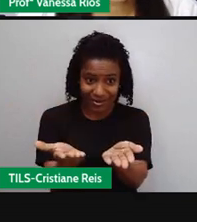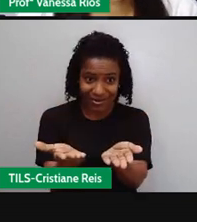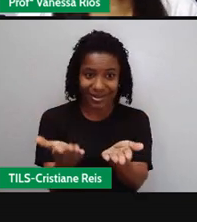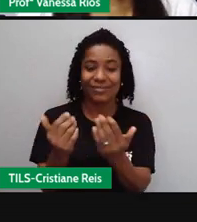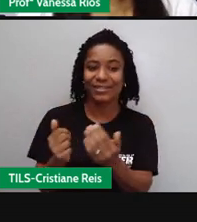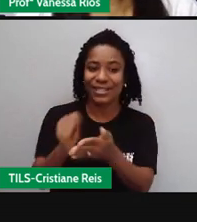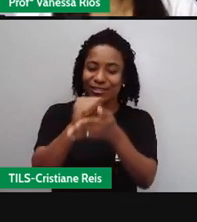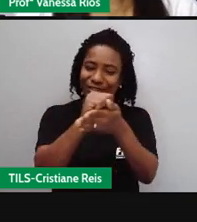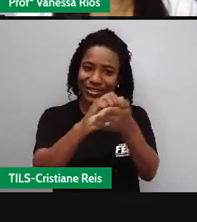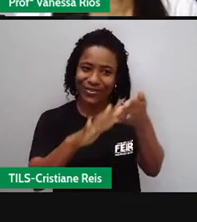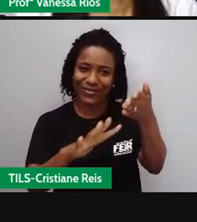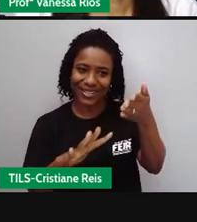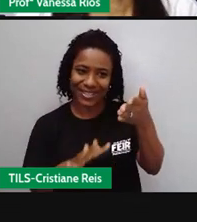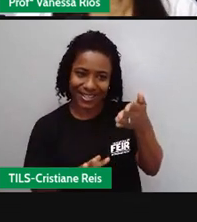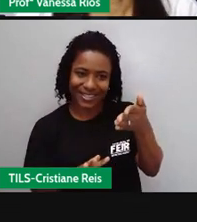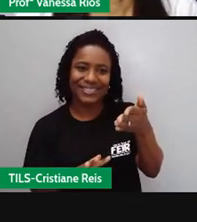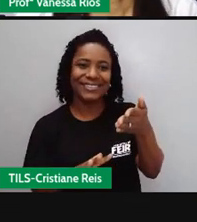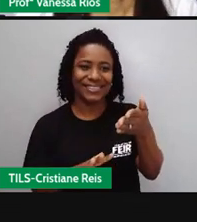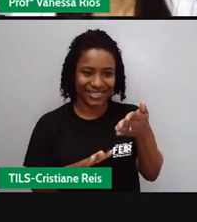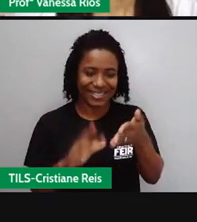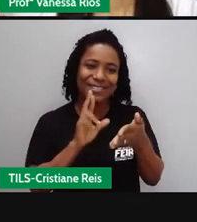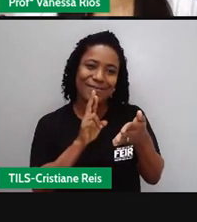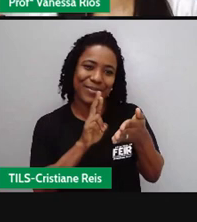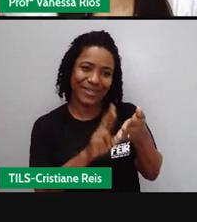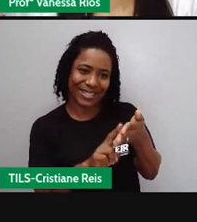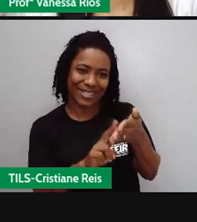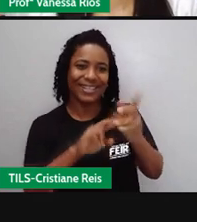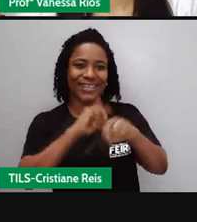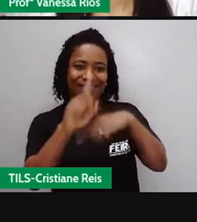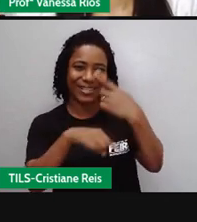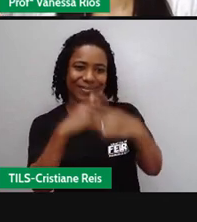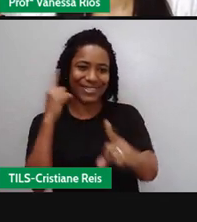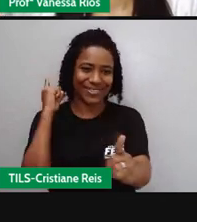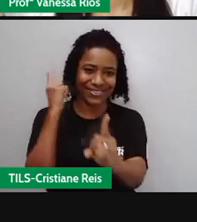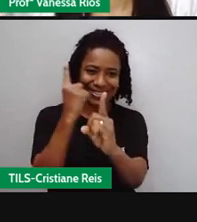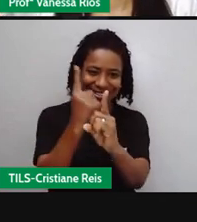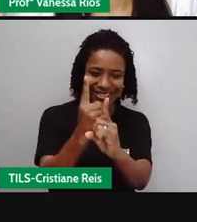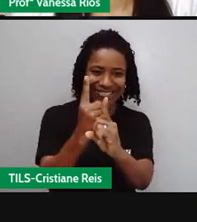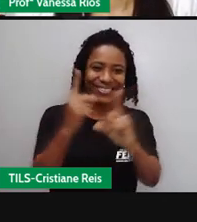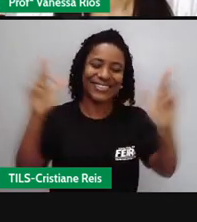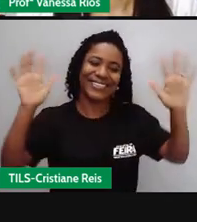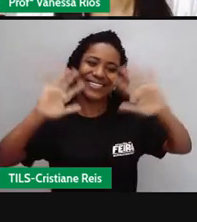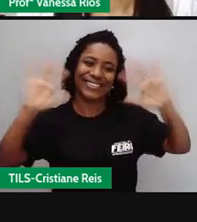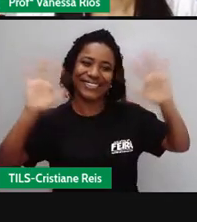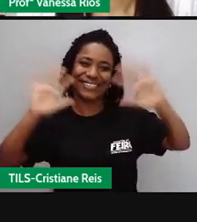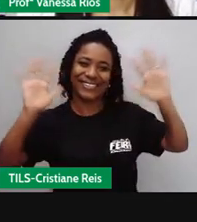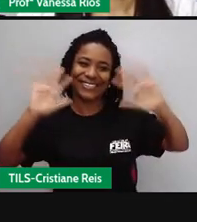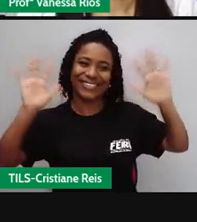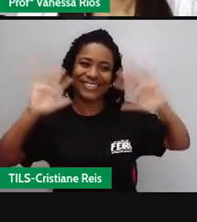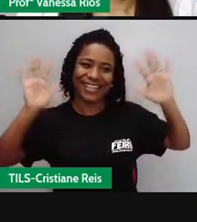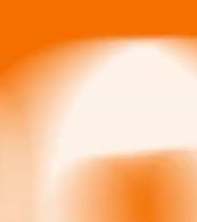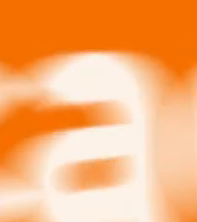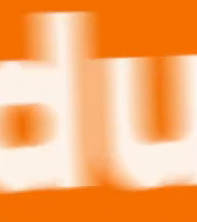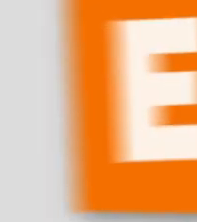atividade e a gente se encontra num próximo momento ó tchau tchau Viu Tuchma